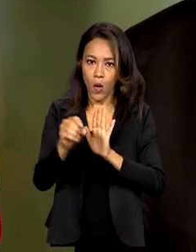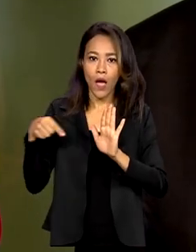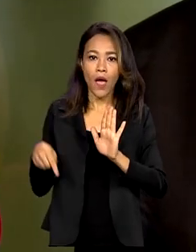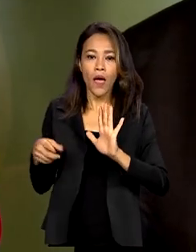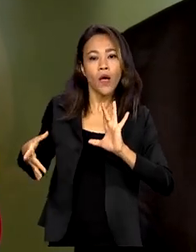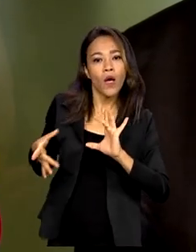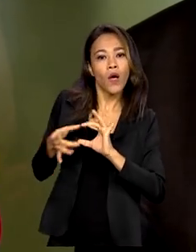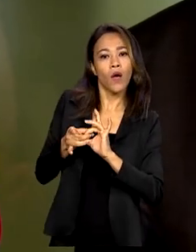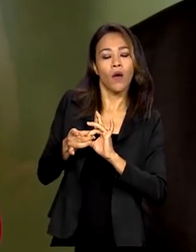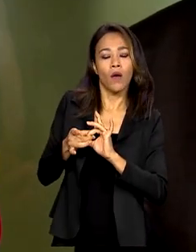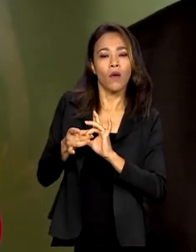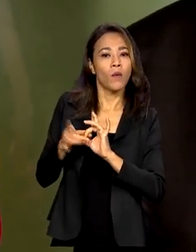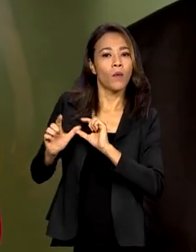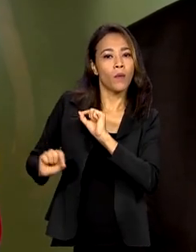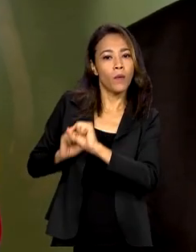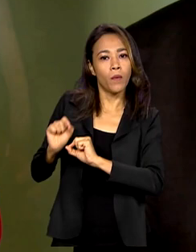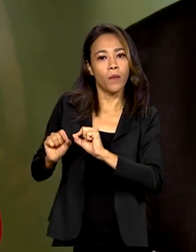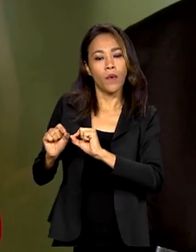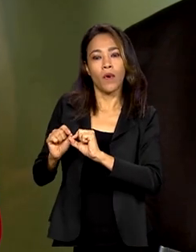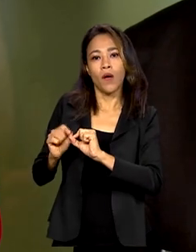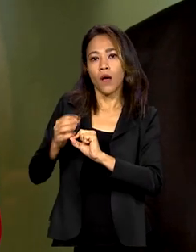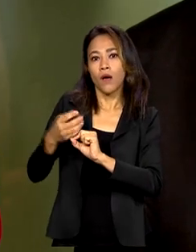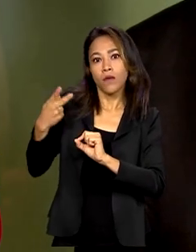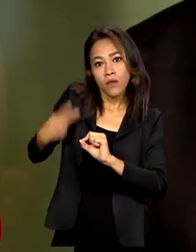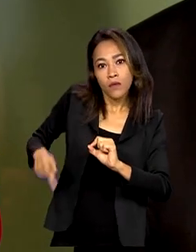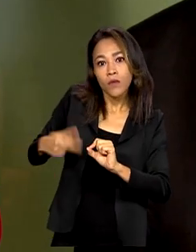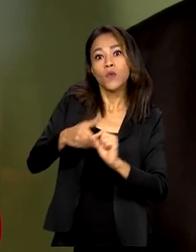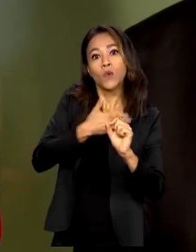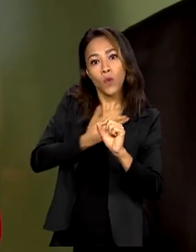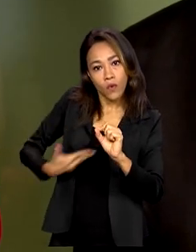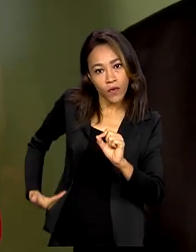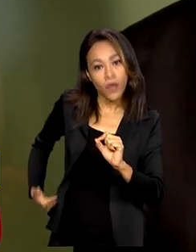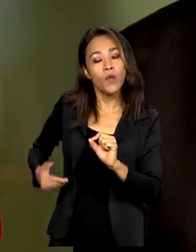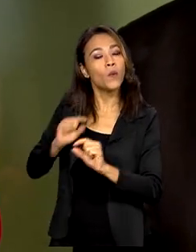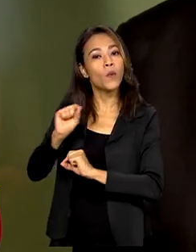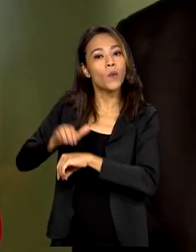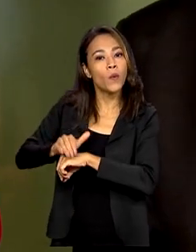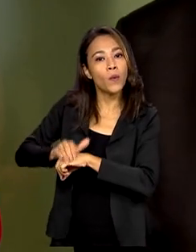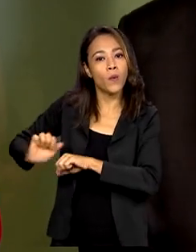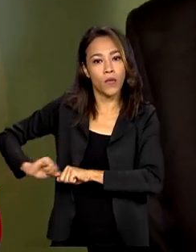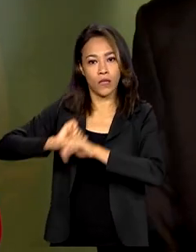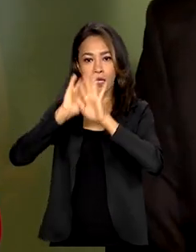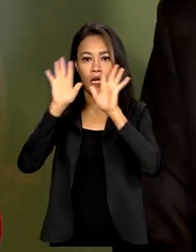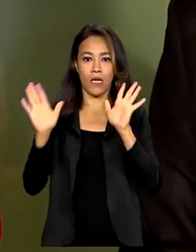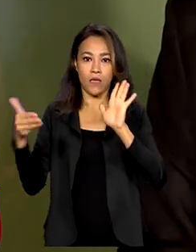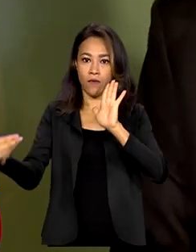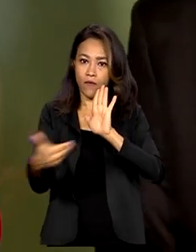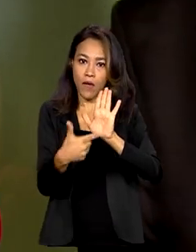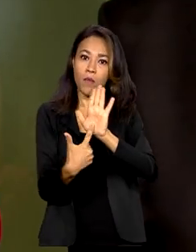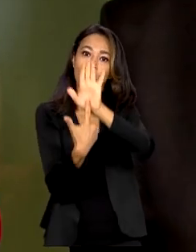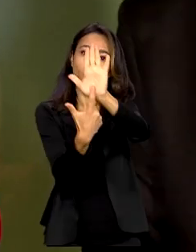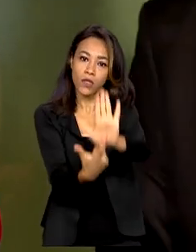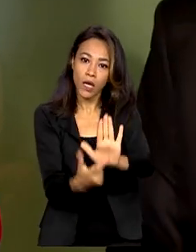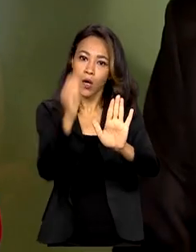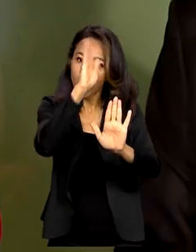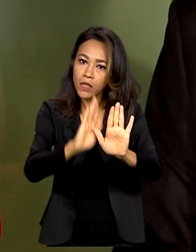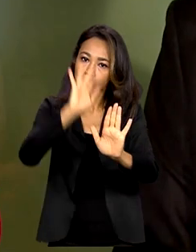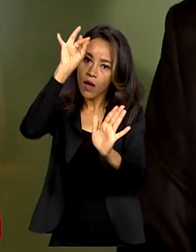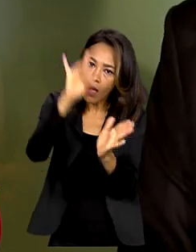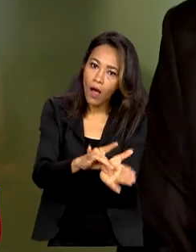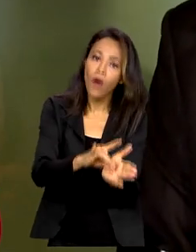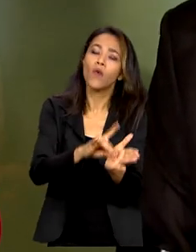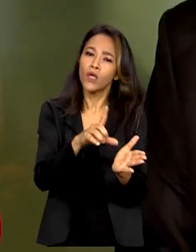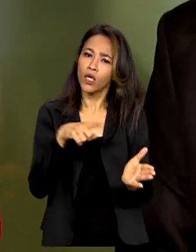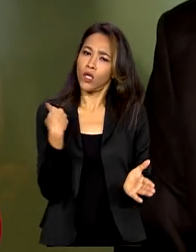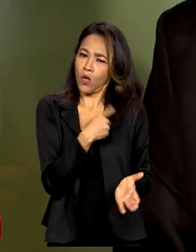tem de ativo, que é a transparência. A LDO vai mostrar o Brasil real, o Brasil que